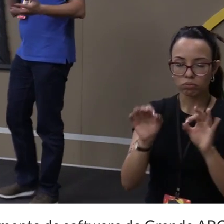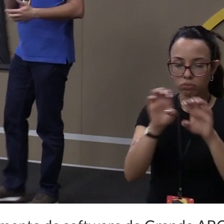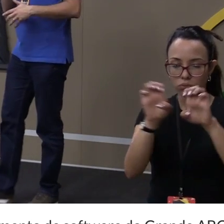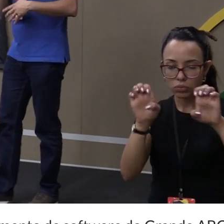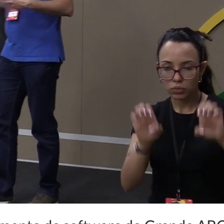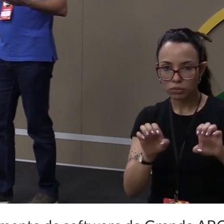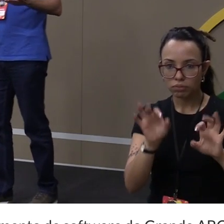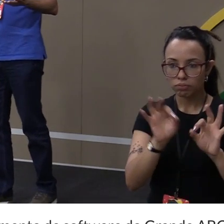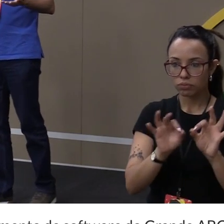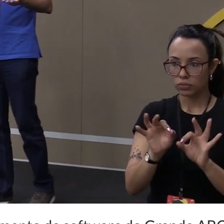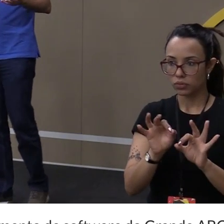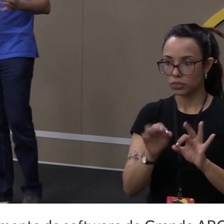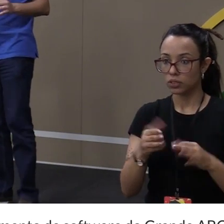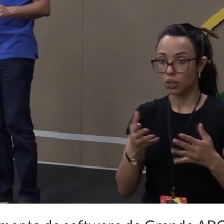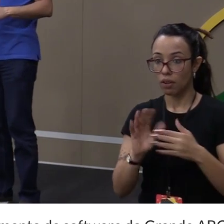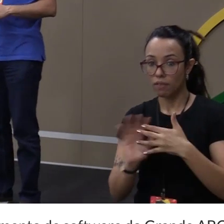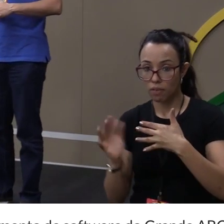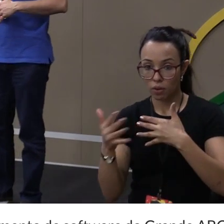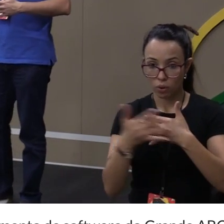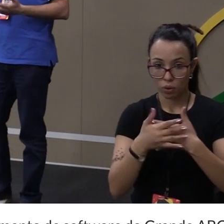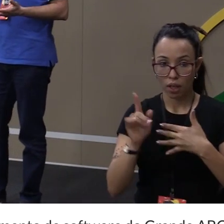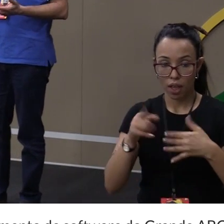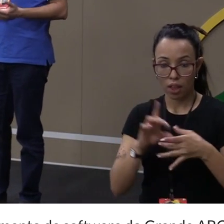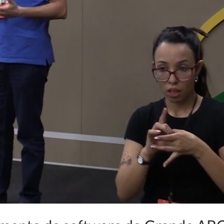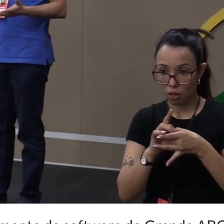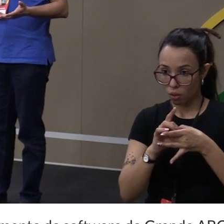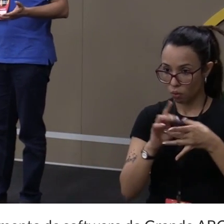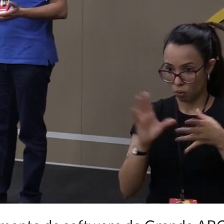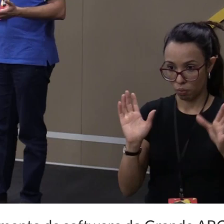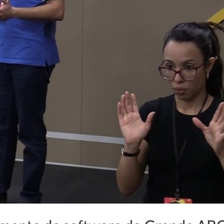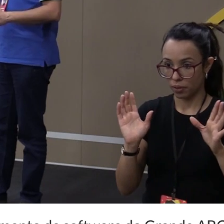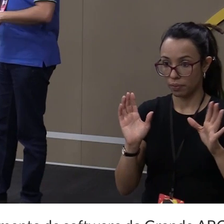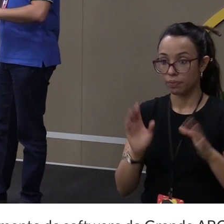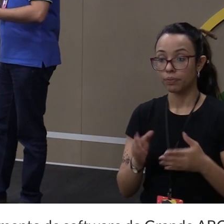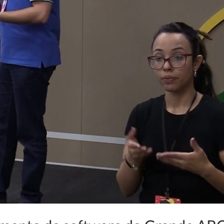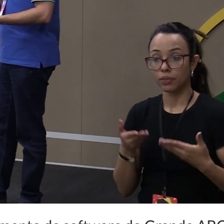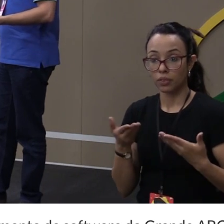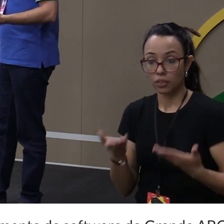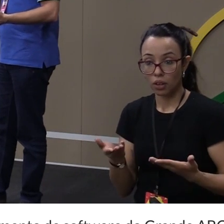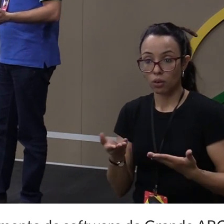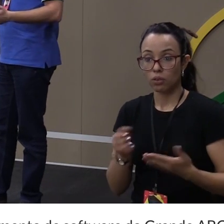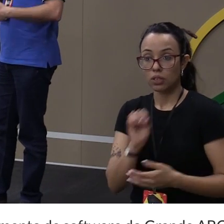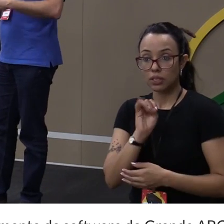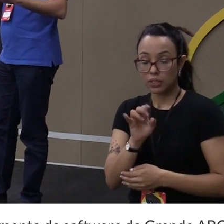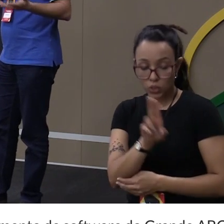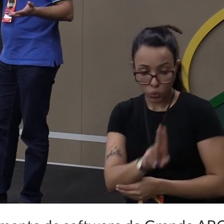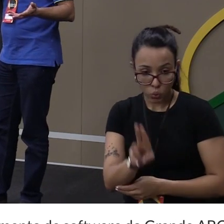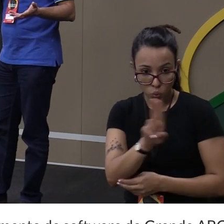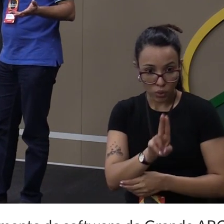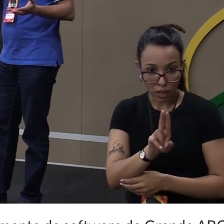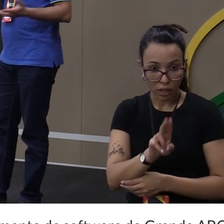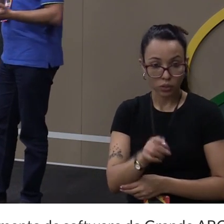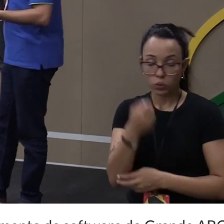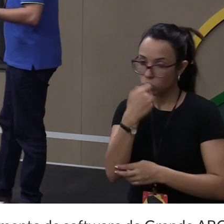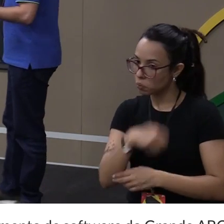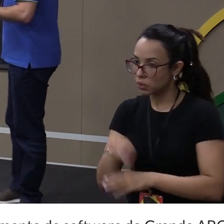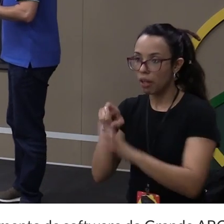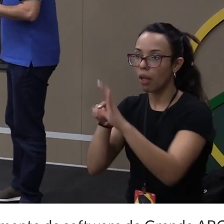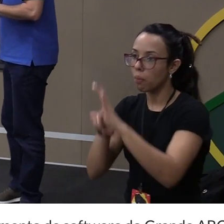framework, ele é open source. Então, se você utilizar ele, você não vai ficar preso a nenhuma empresa.